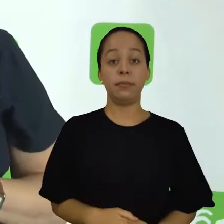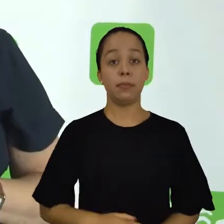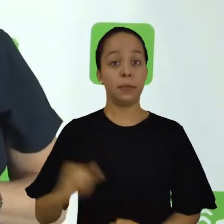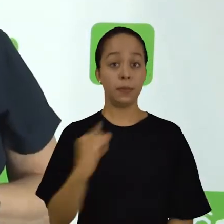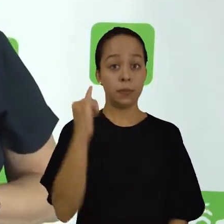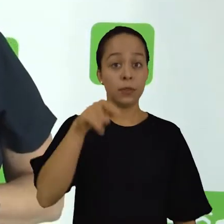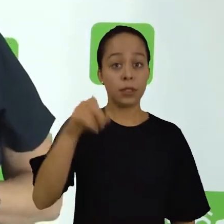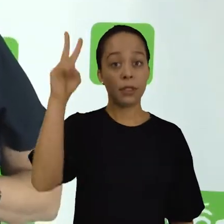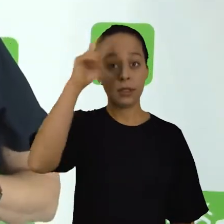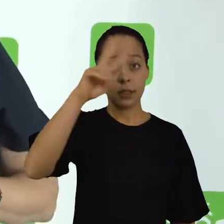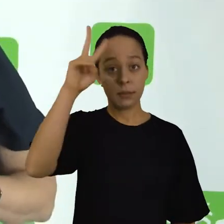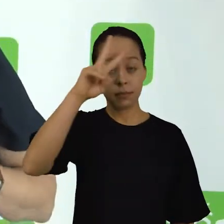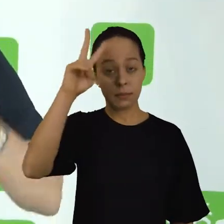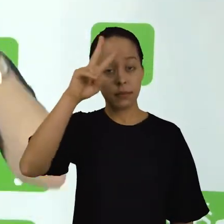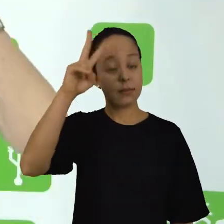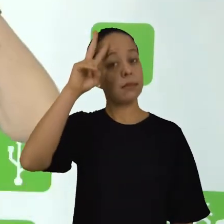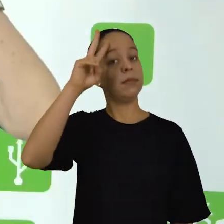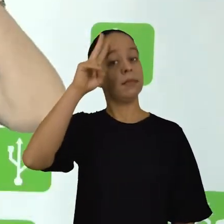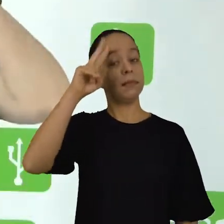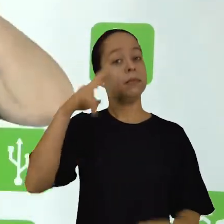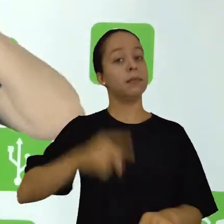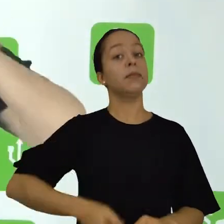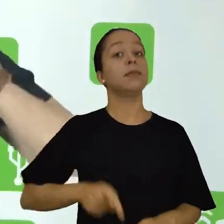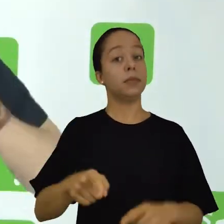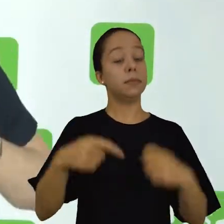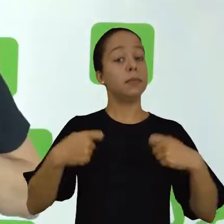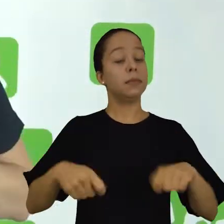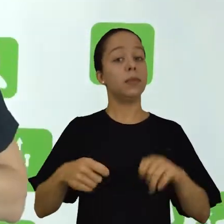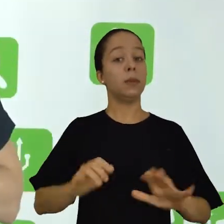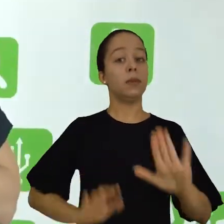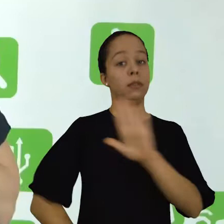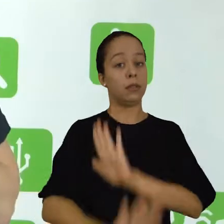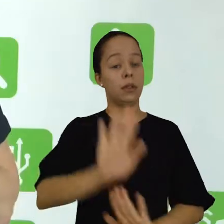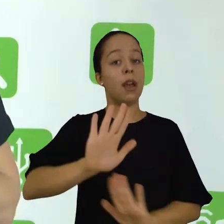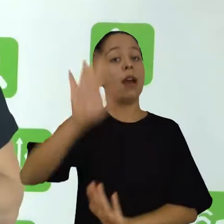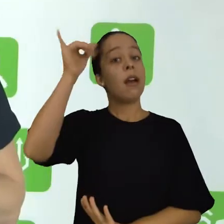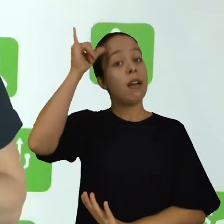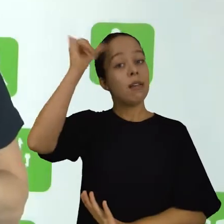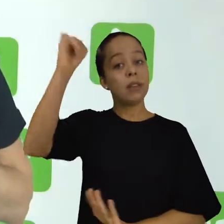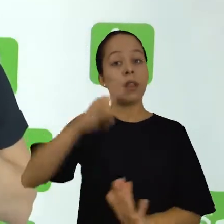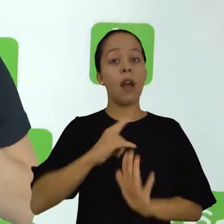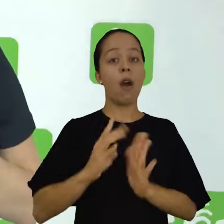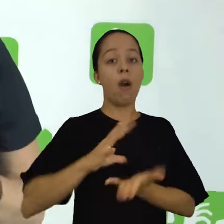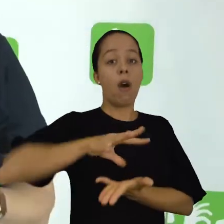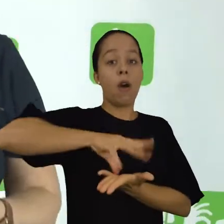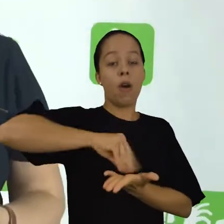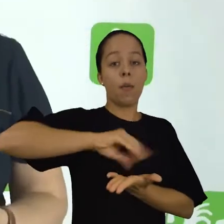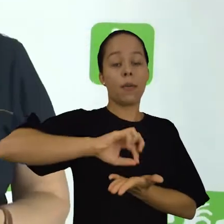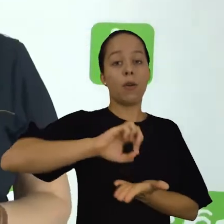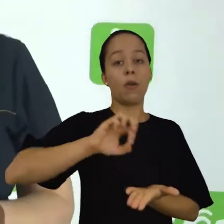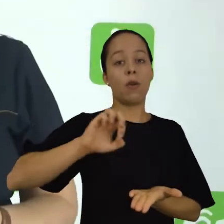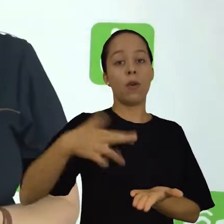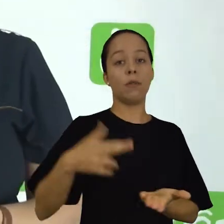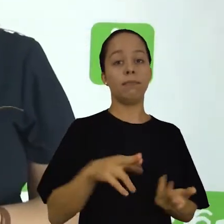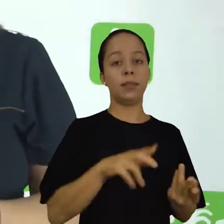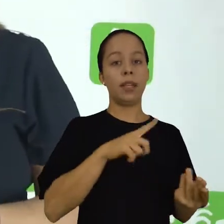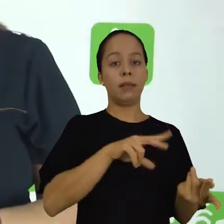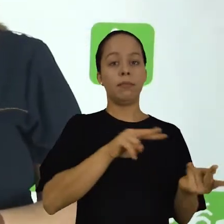Você tem que lembrar, nessa etapa, que você tem que evitar a cópia ou